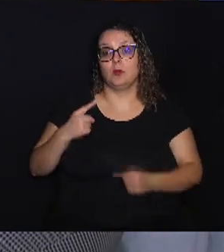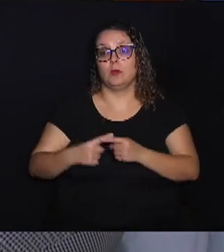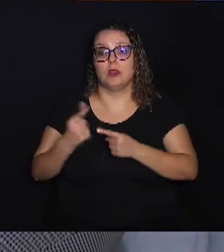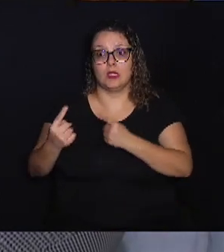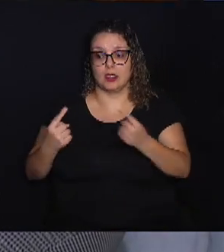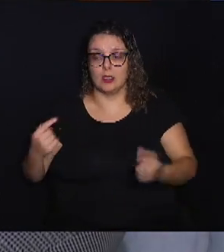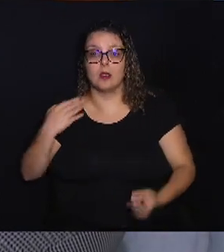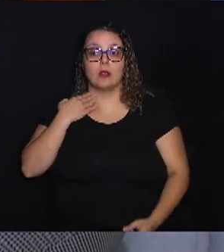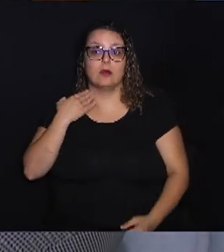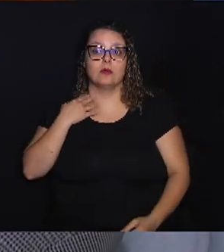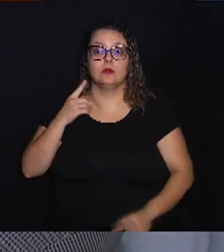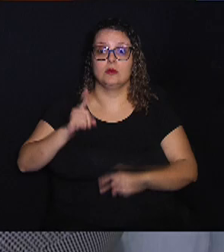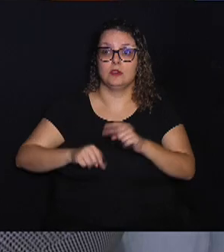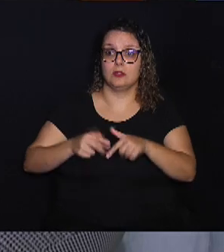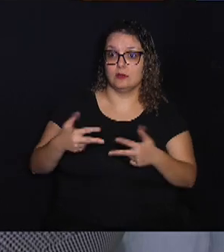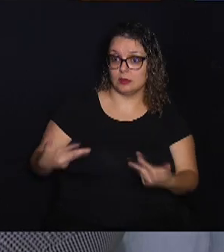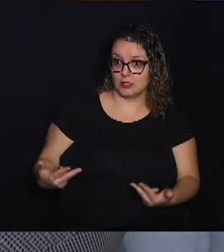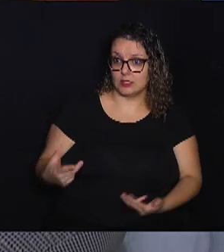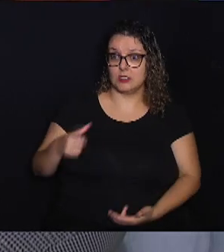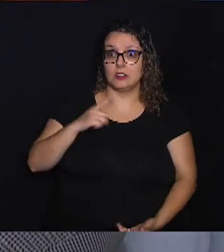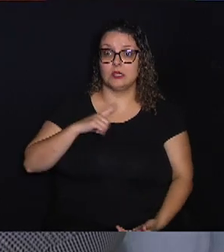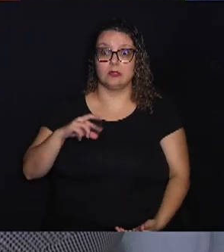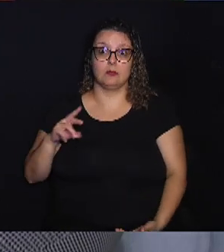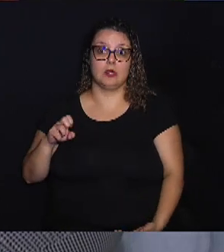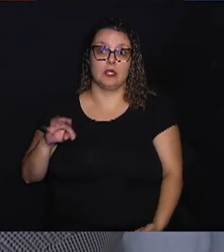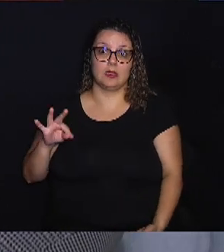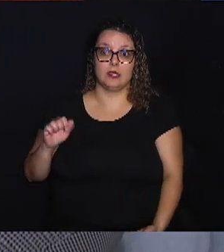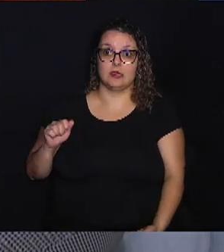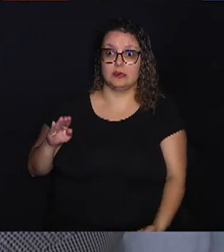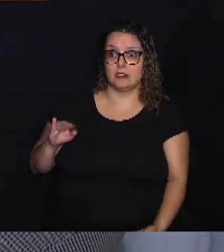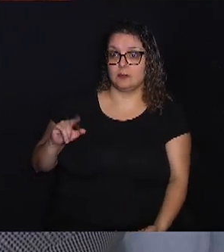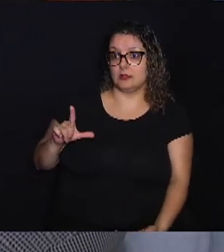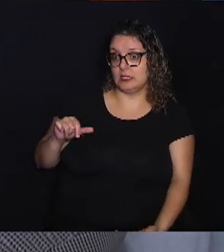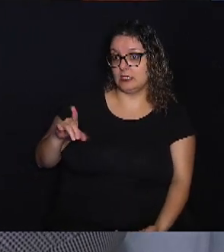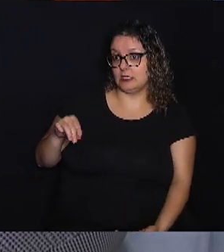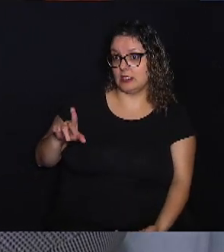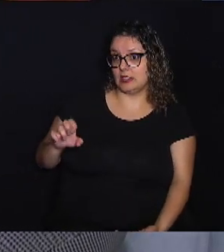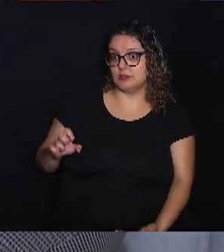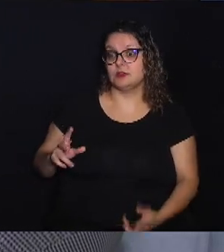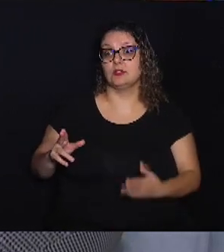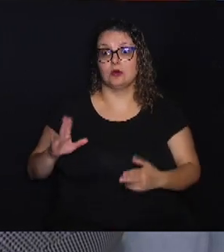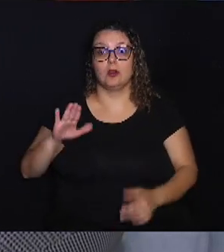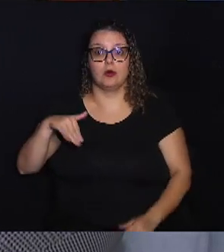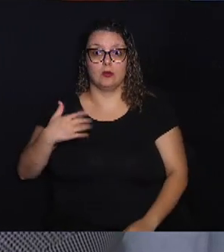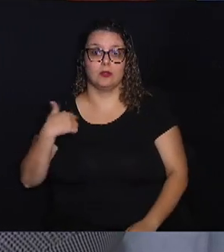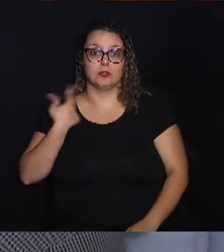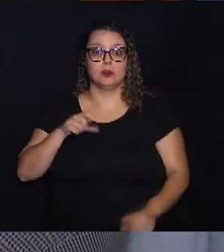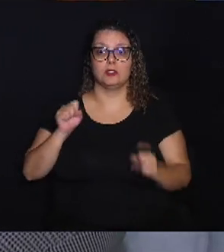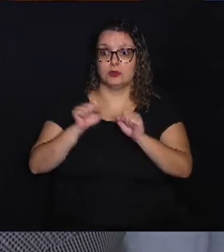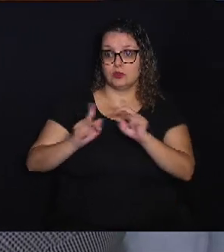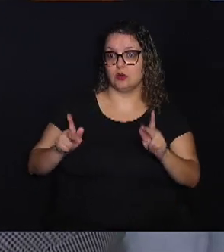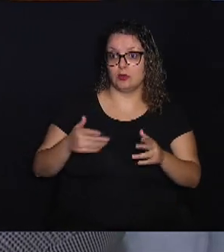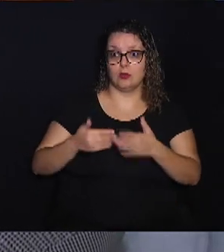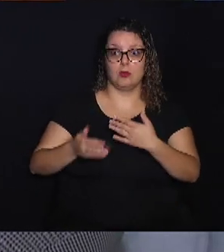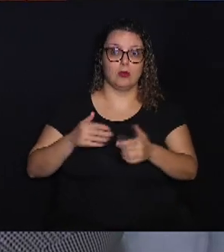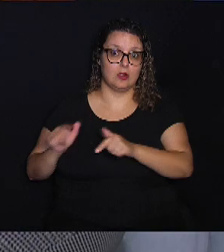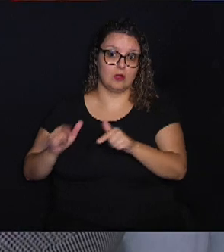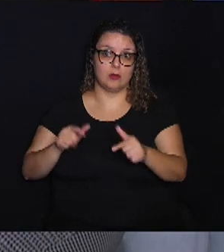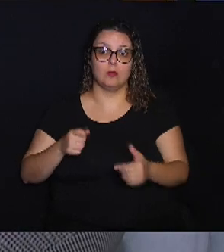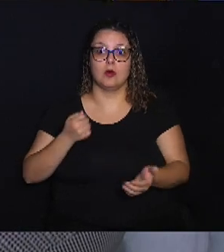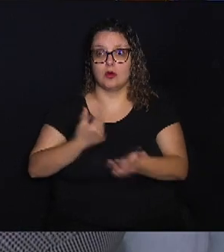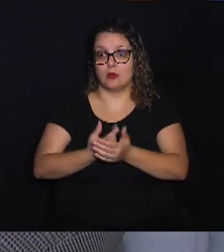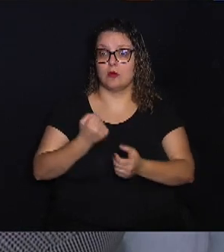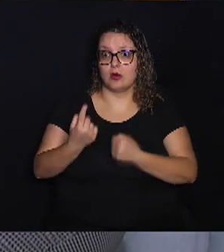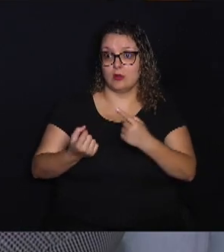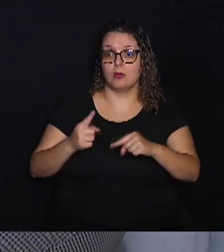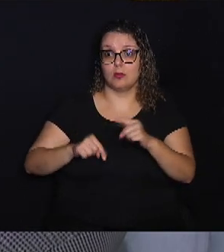tem o seu produto e tem uma rentabilidade. Aqui é igual quando nós vamos ao shopping, ou qualquer lugar comprar algum